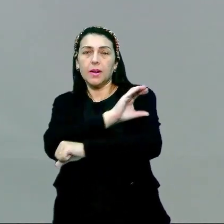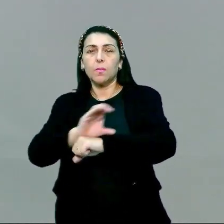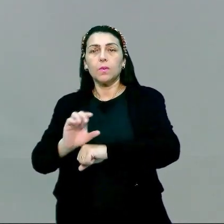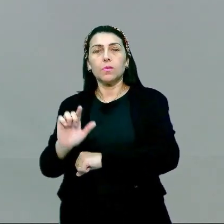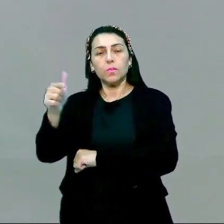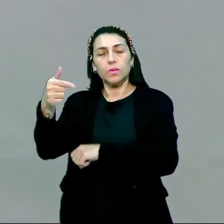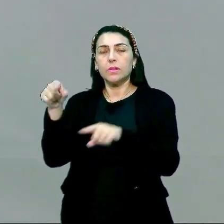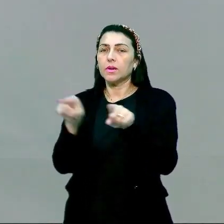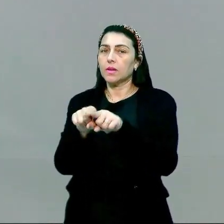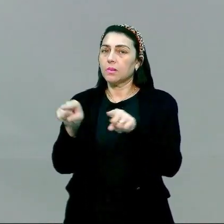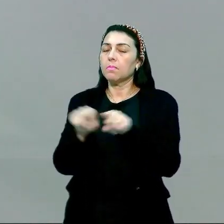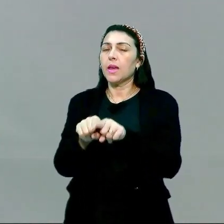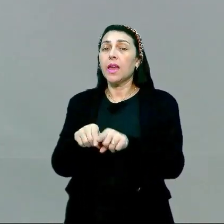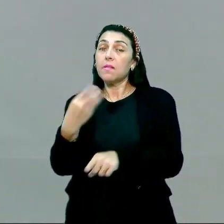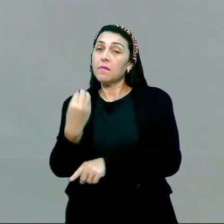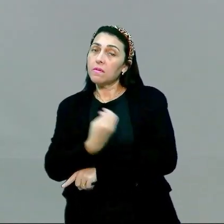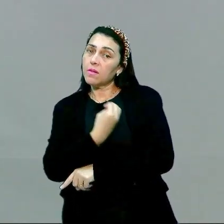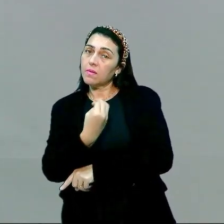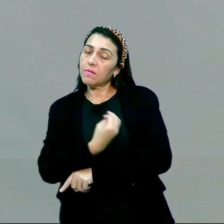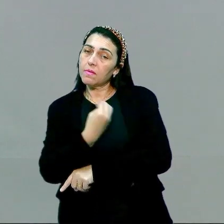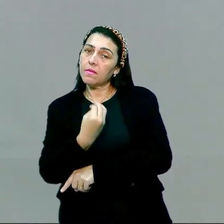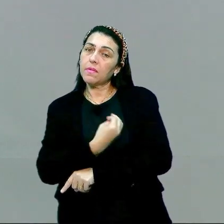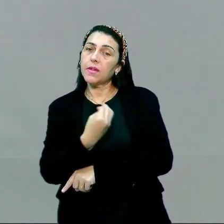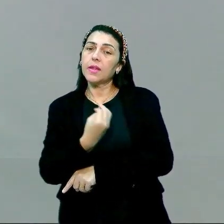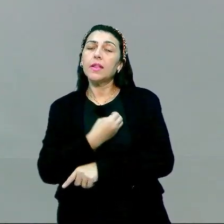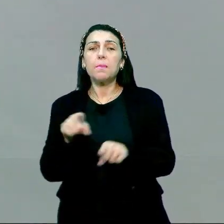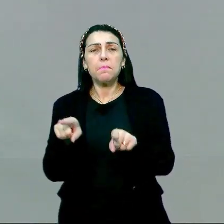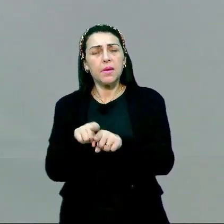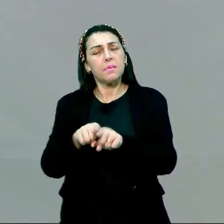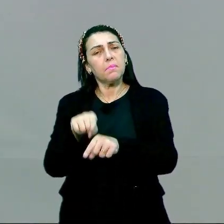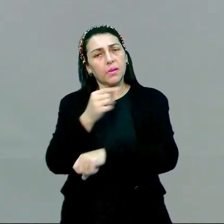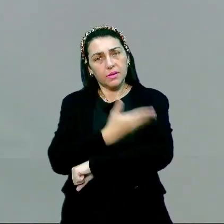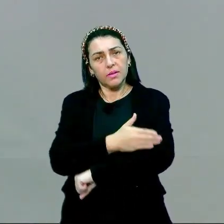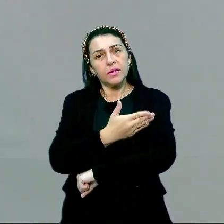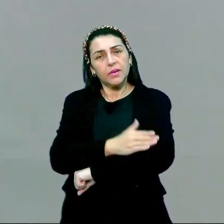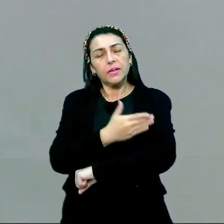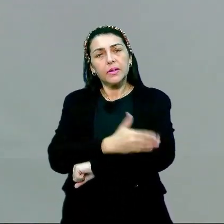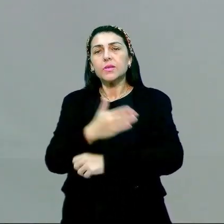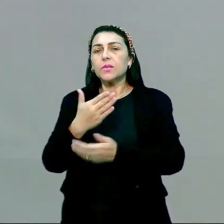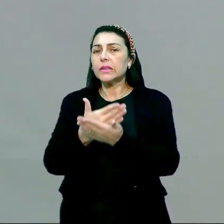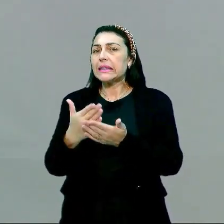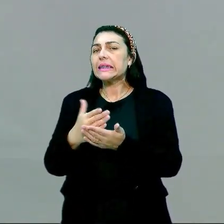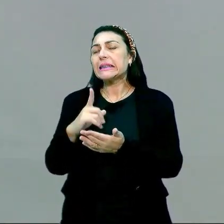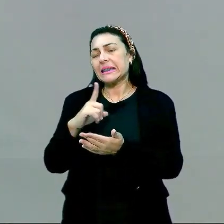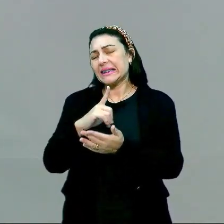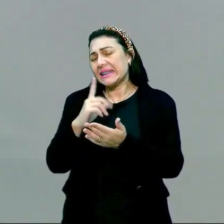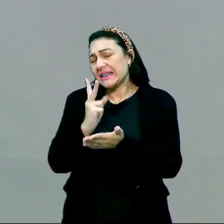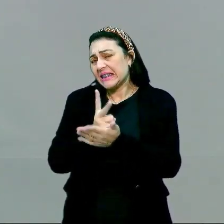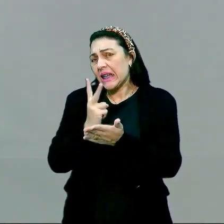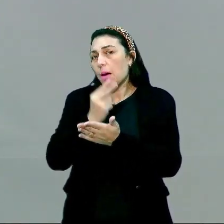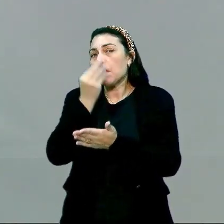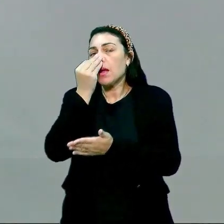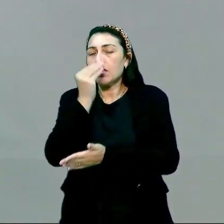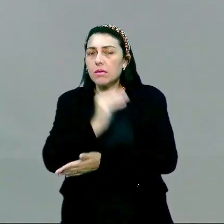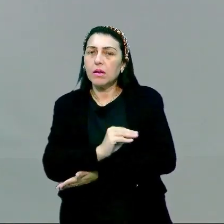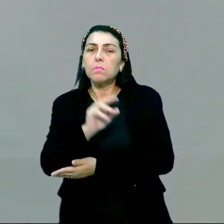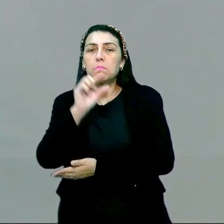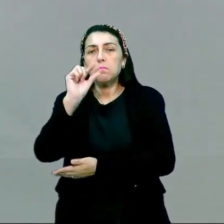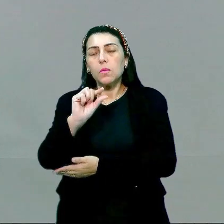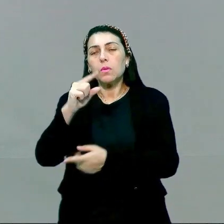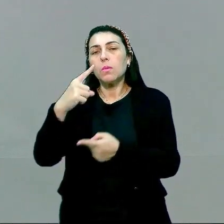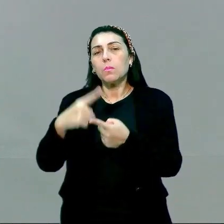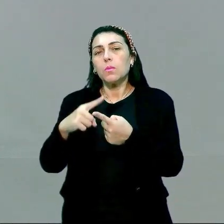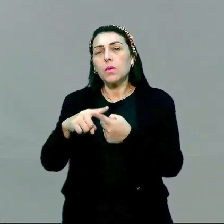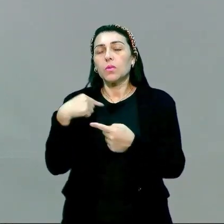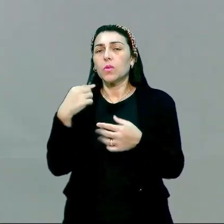outro também, né, conviver com a cultura do outro, até mesmo praticá-la, né? De início, sempre a gente tem um pouco dessa rejeição por conta